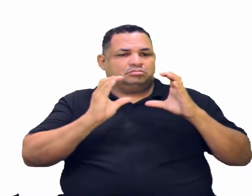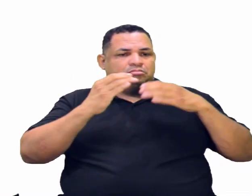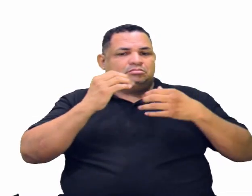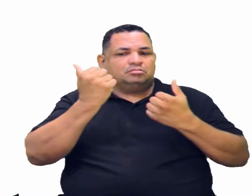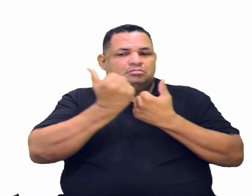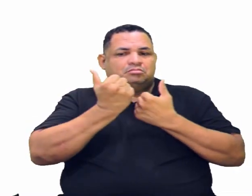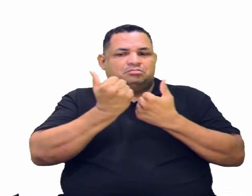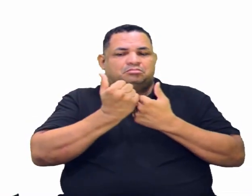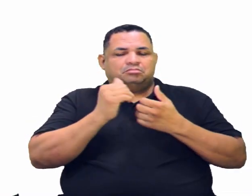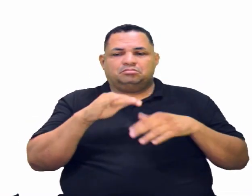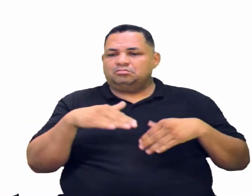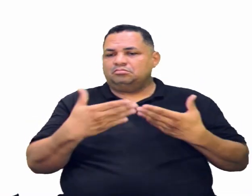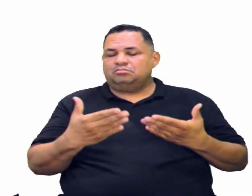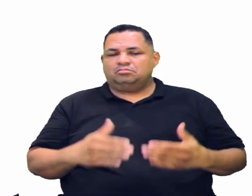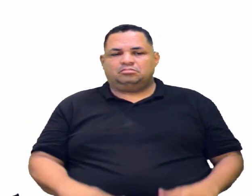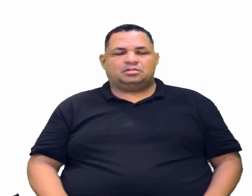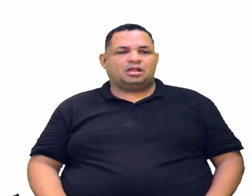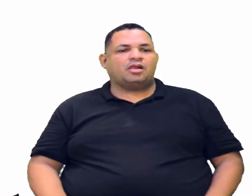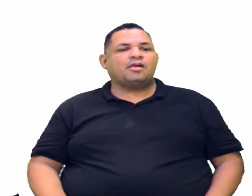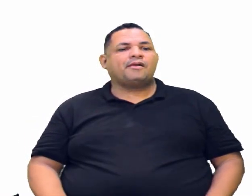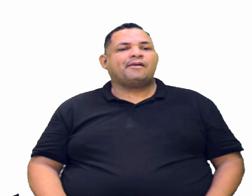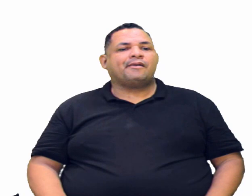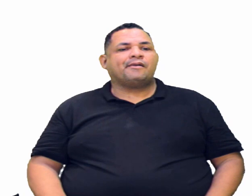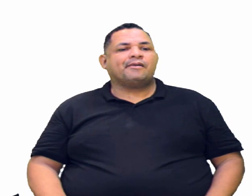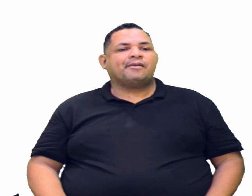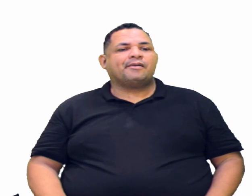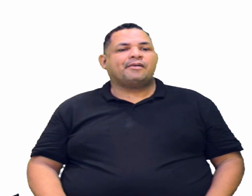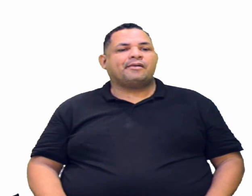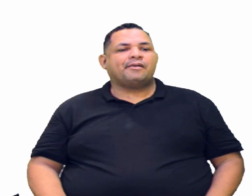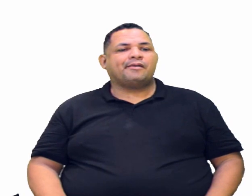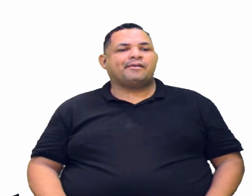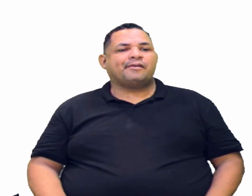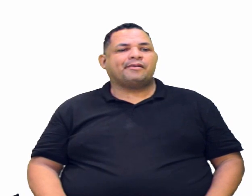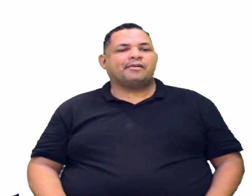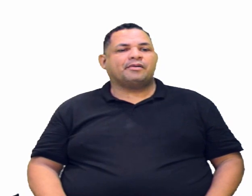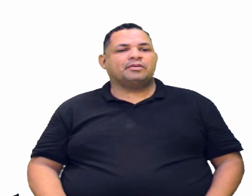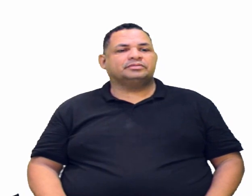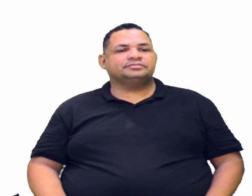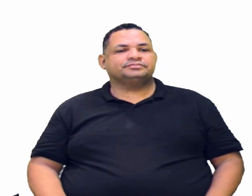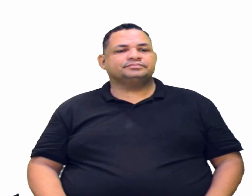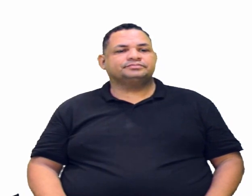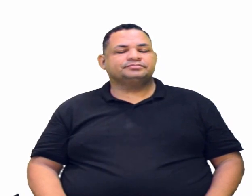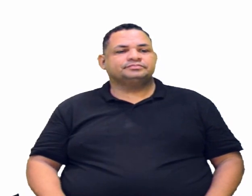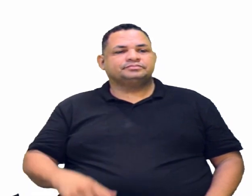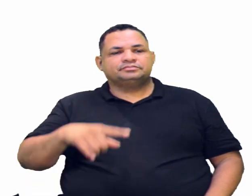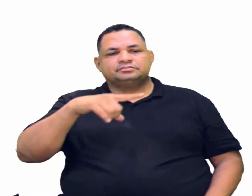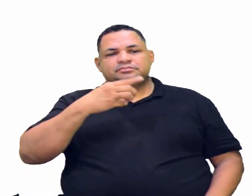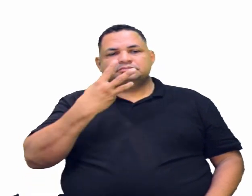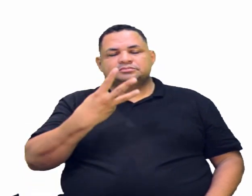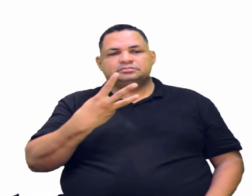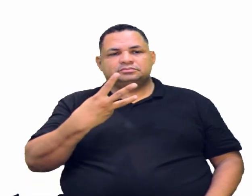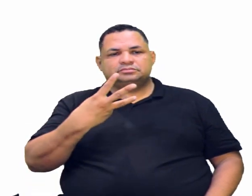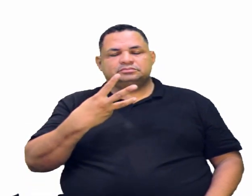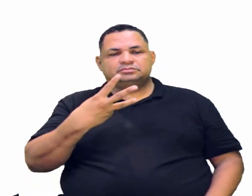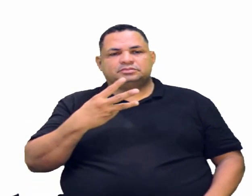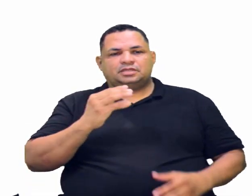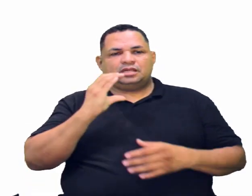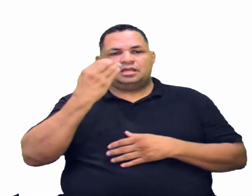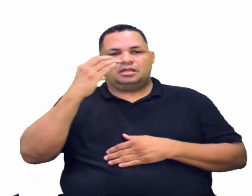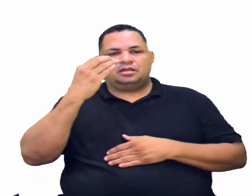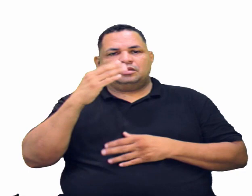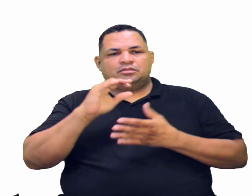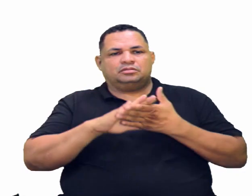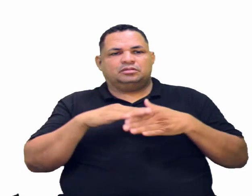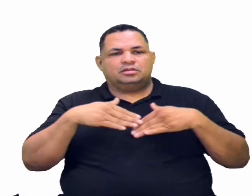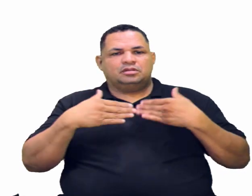substituíte, ou seja, o nosso radical metil de posição. Se é 3-metil, se é lá no carbono 3 que está